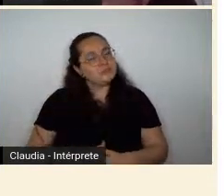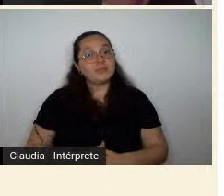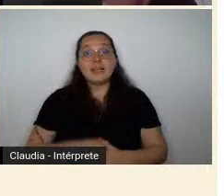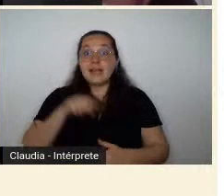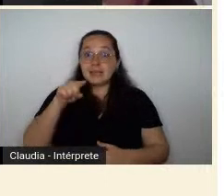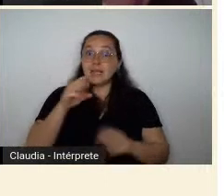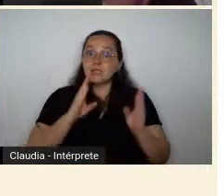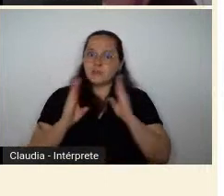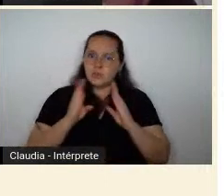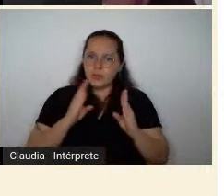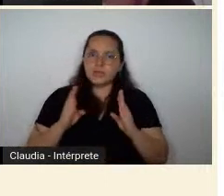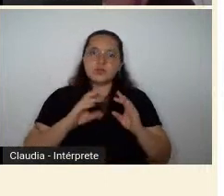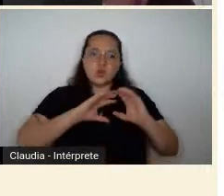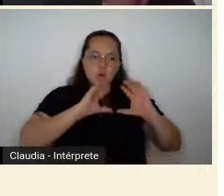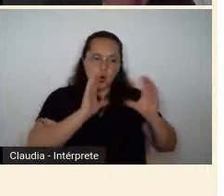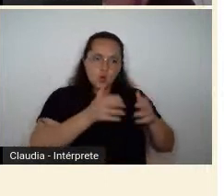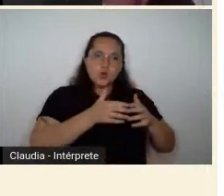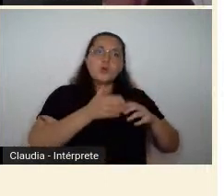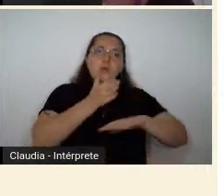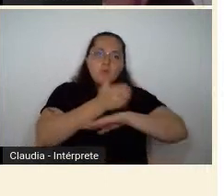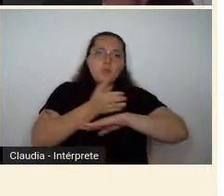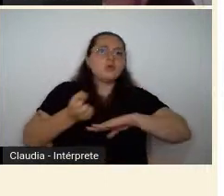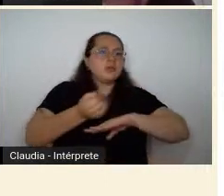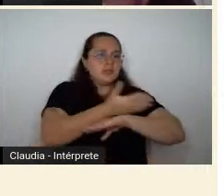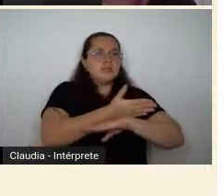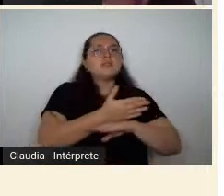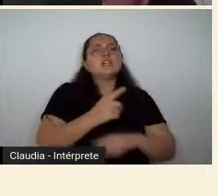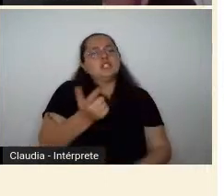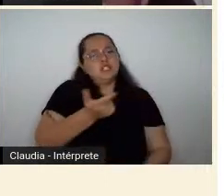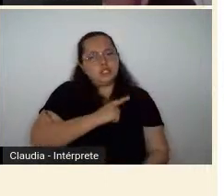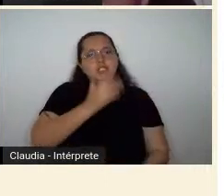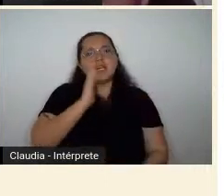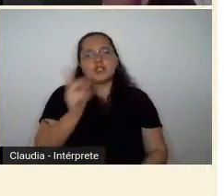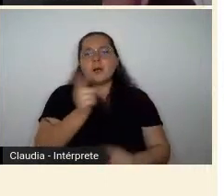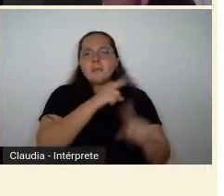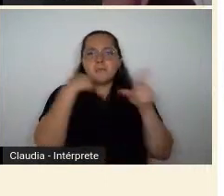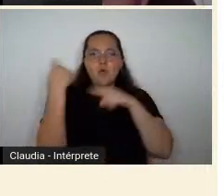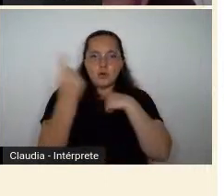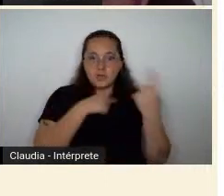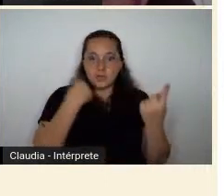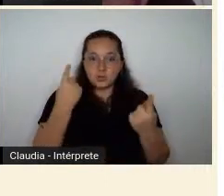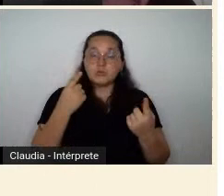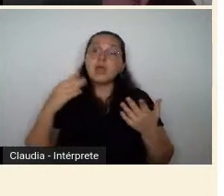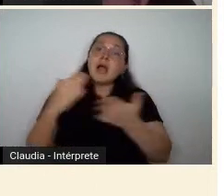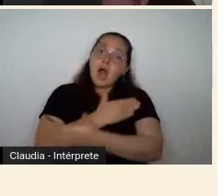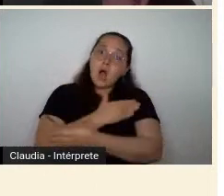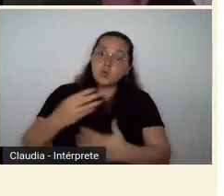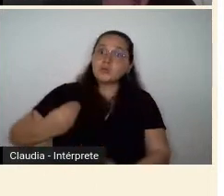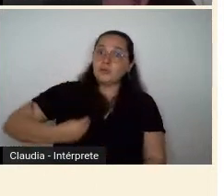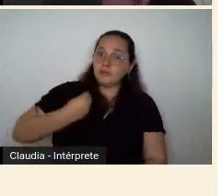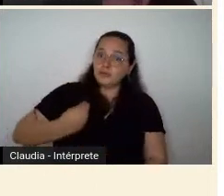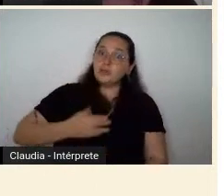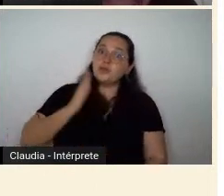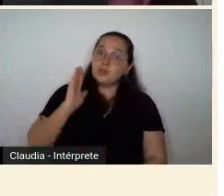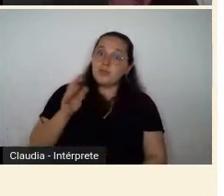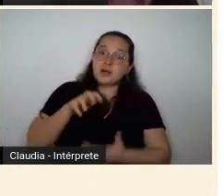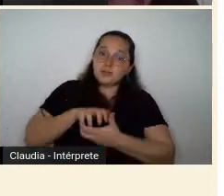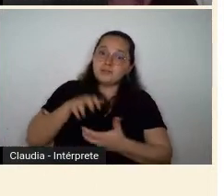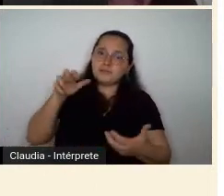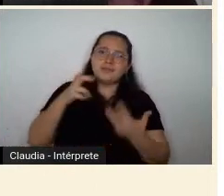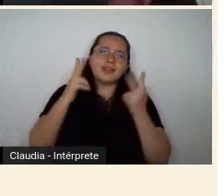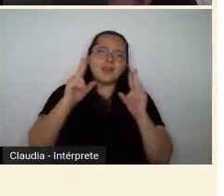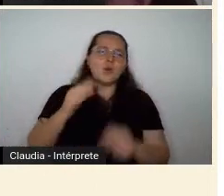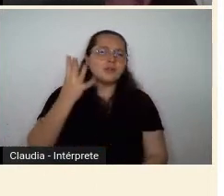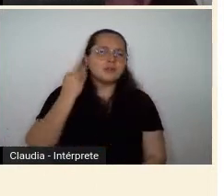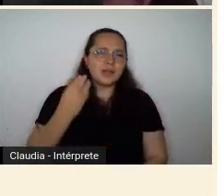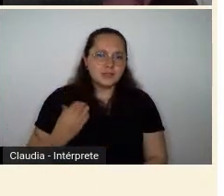estavam vivos, como a Tarsila, já com uma certa idade, e como a professora Aracamarau falou, eles estavam em escanteio, né, eu vou pedir